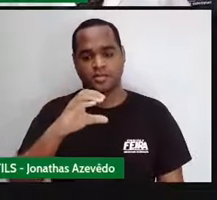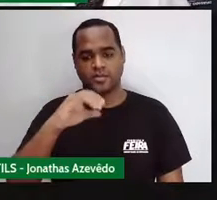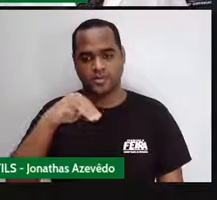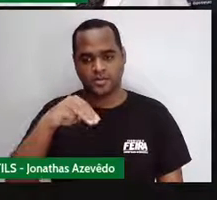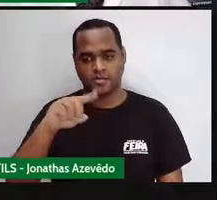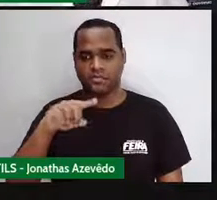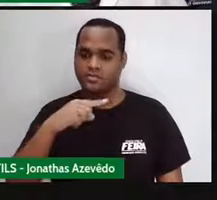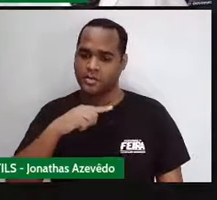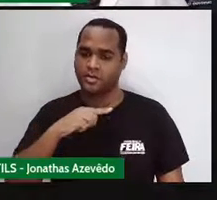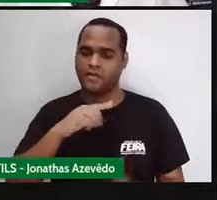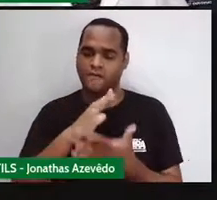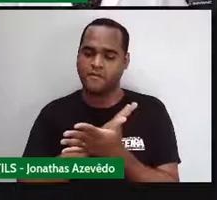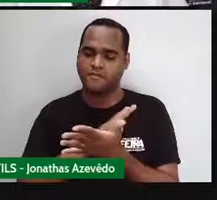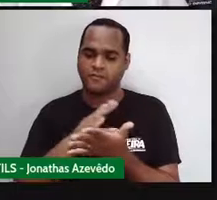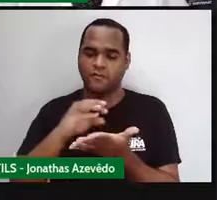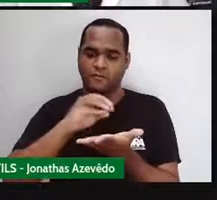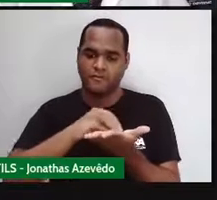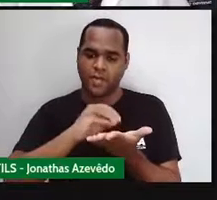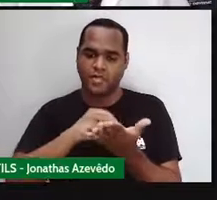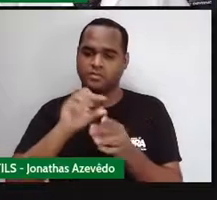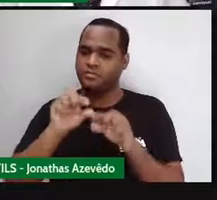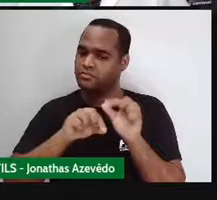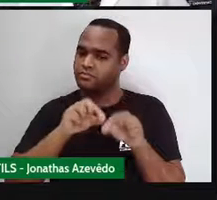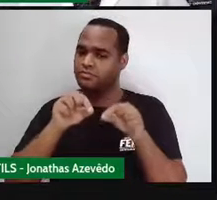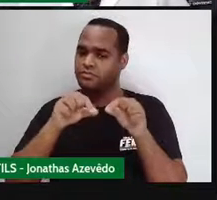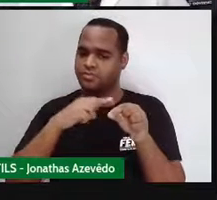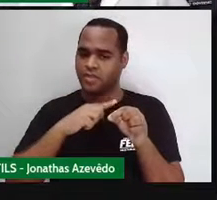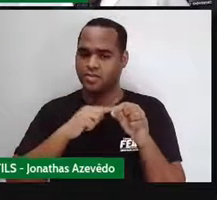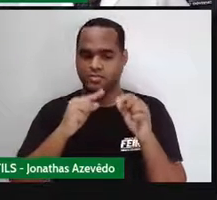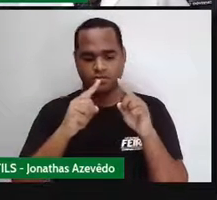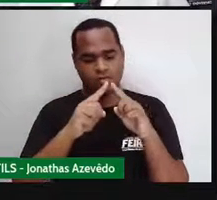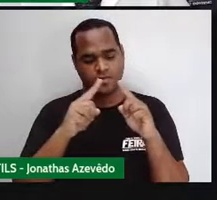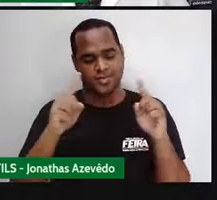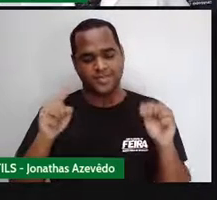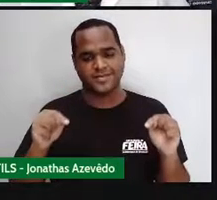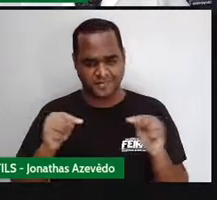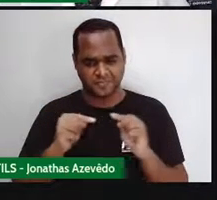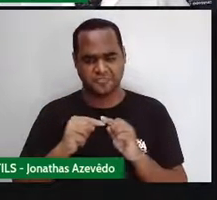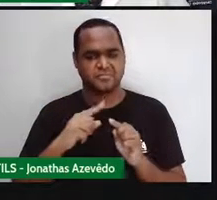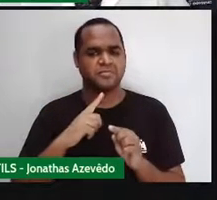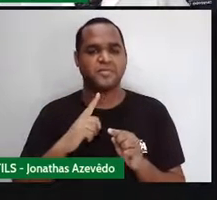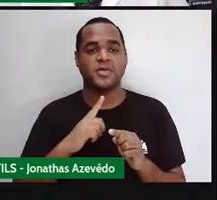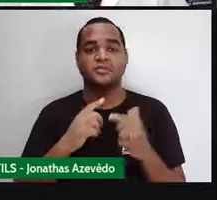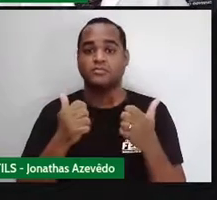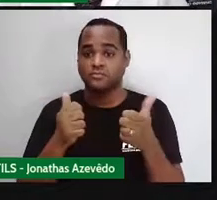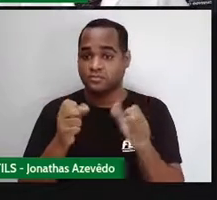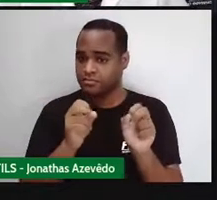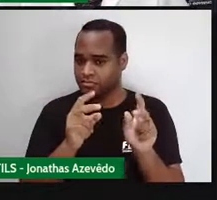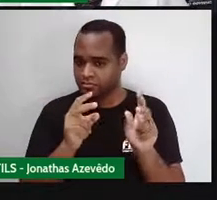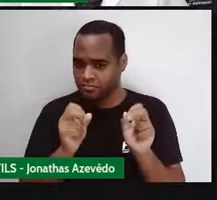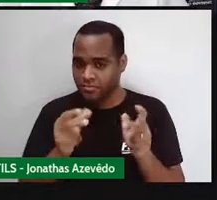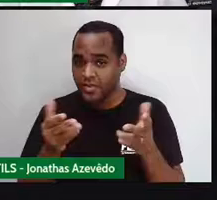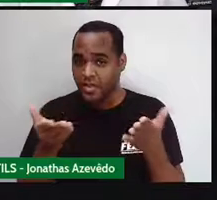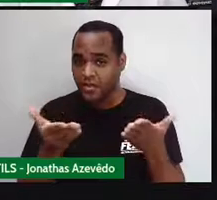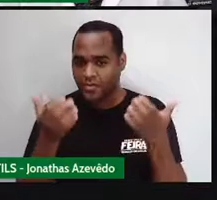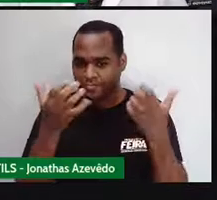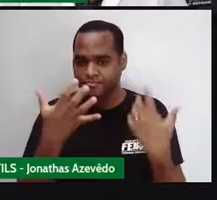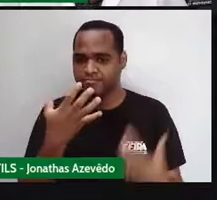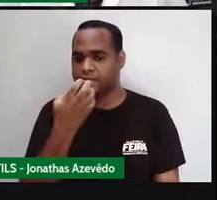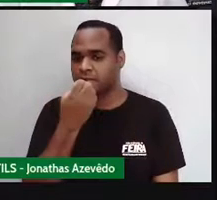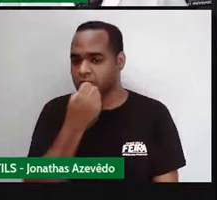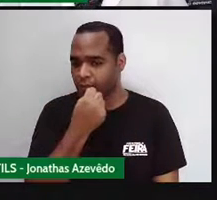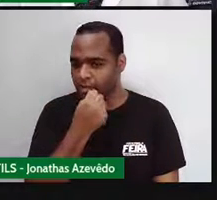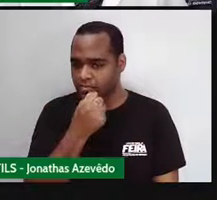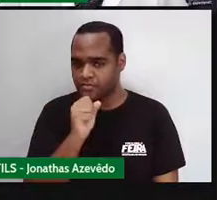esse detalhezinho aqui do quadrado. Ó. Prontinho. E aí, agora, né? Deixa eu salvar essa